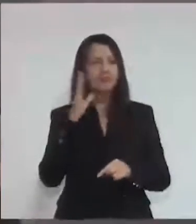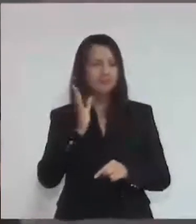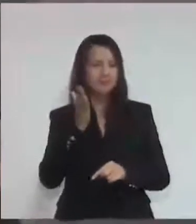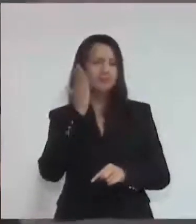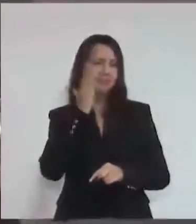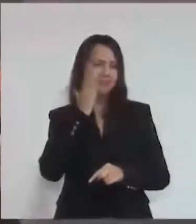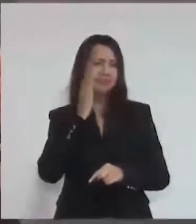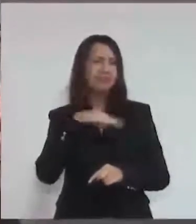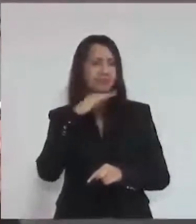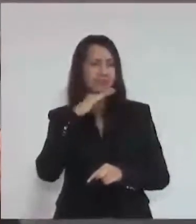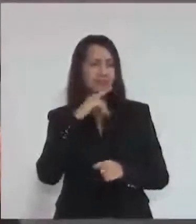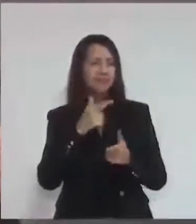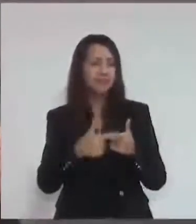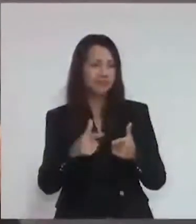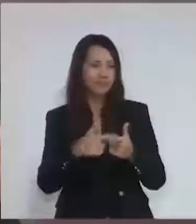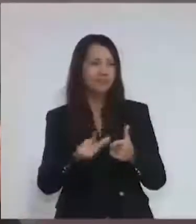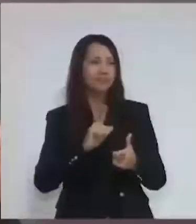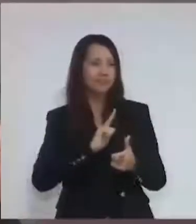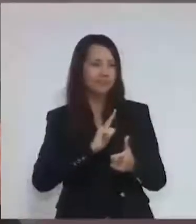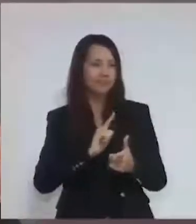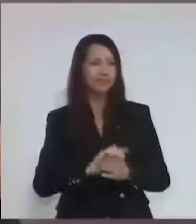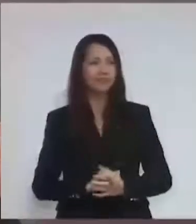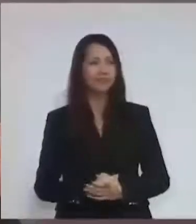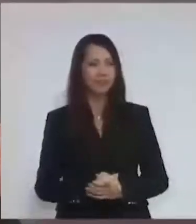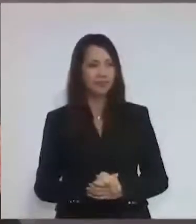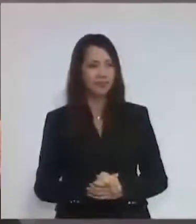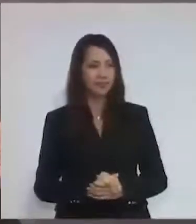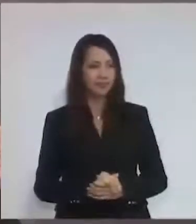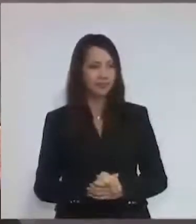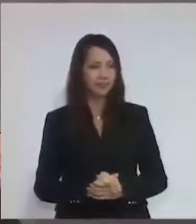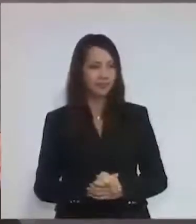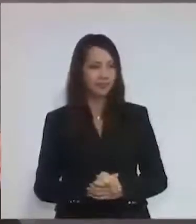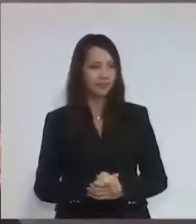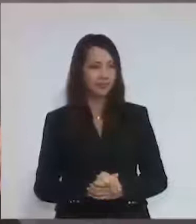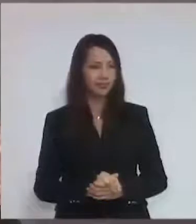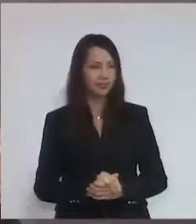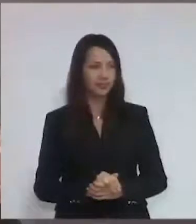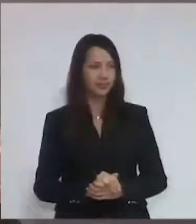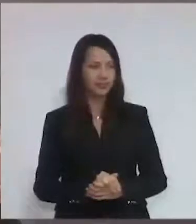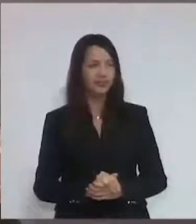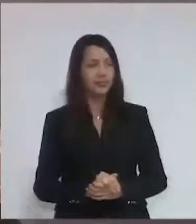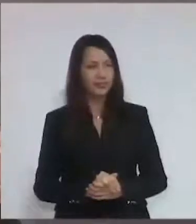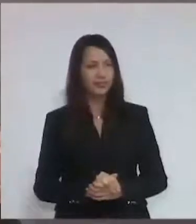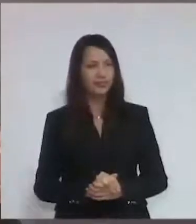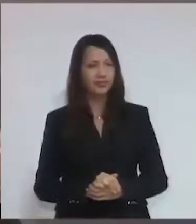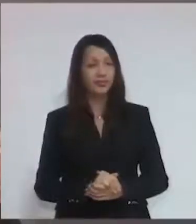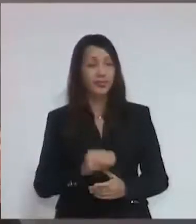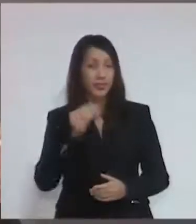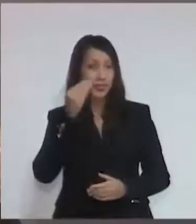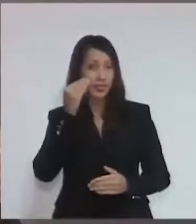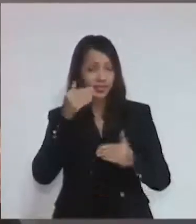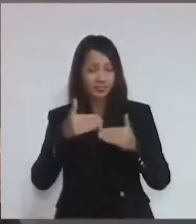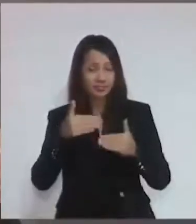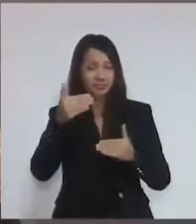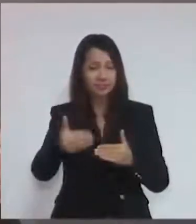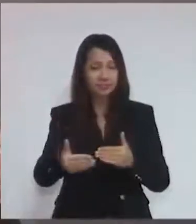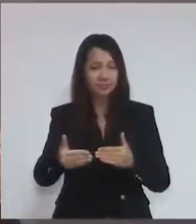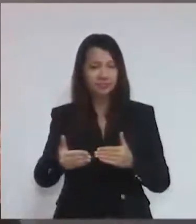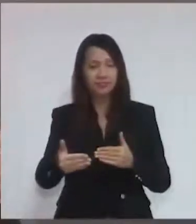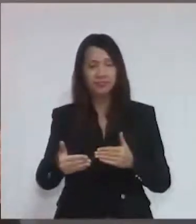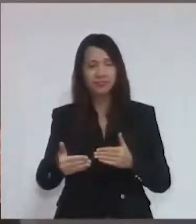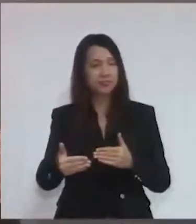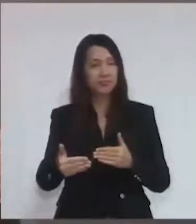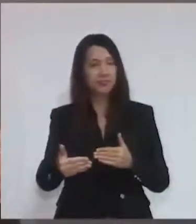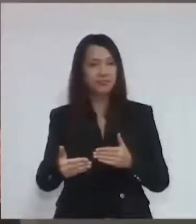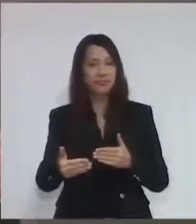onde está o problema. Felizmente, gente tenta passar adiante, mas se não nos ouve,